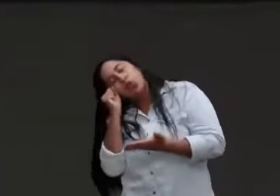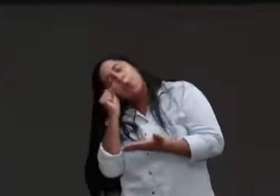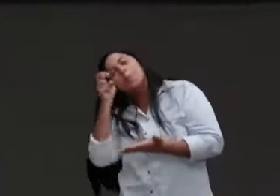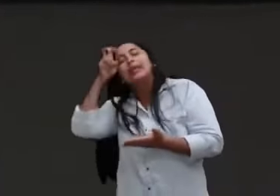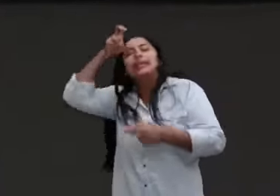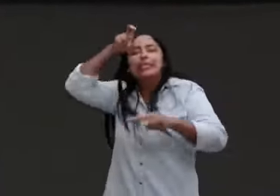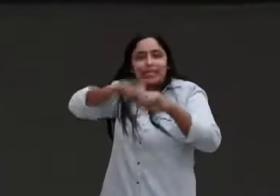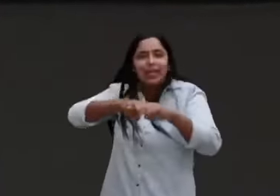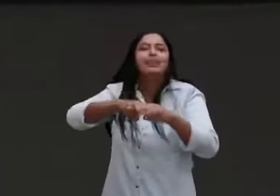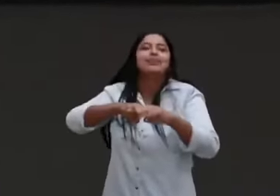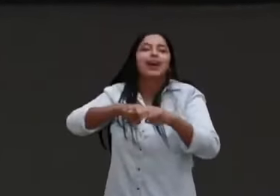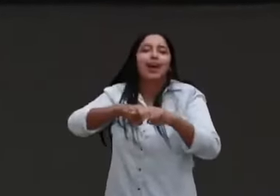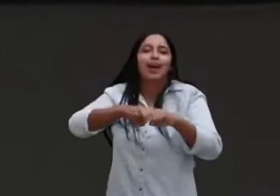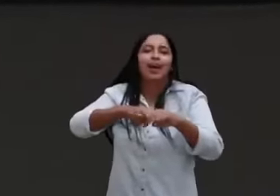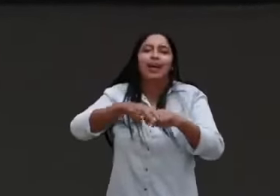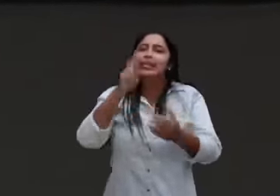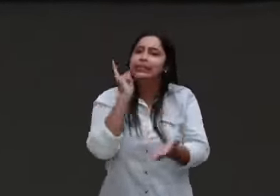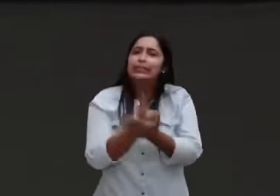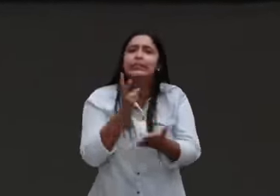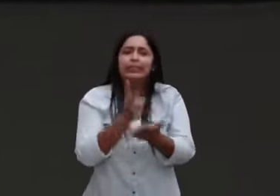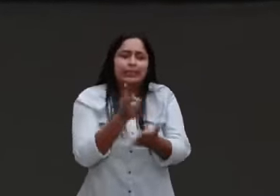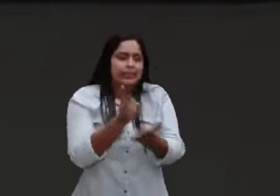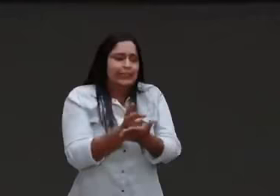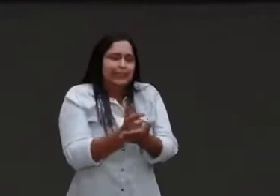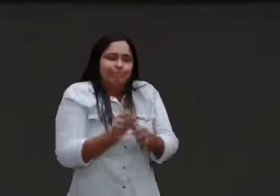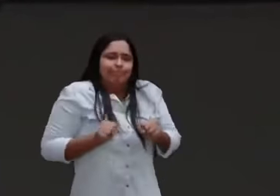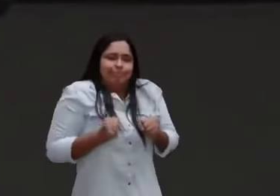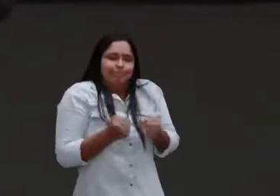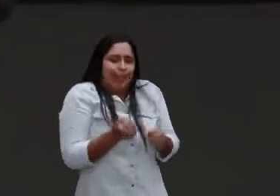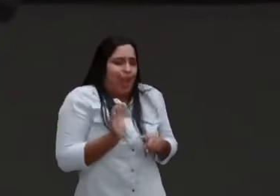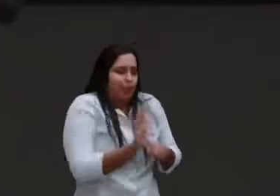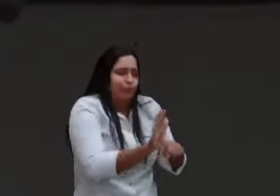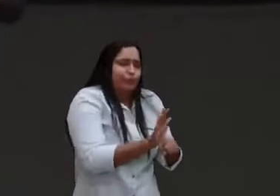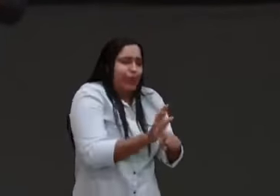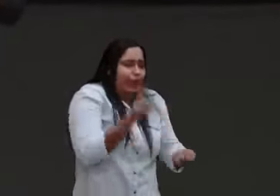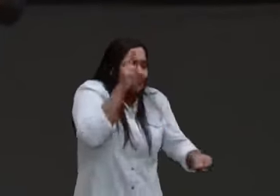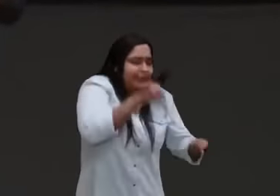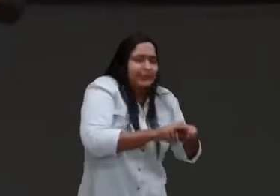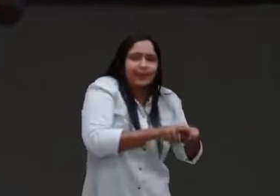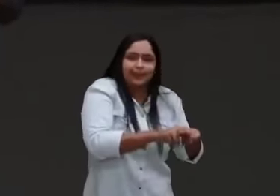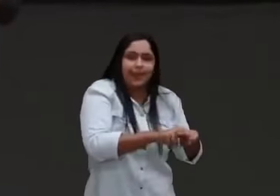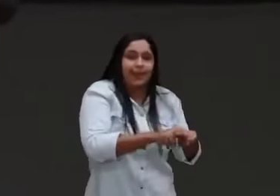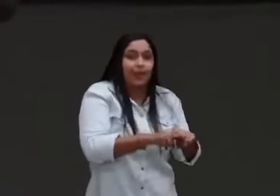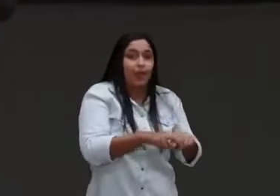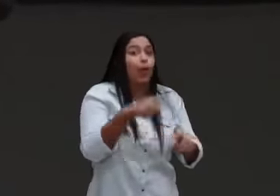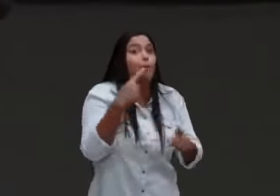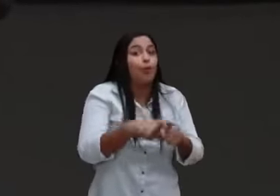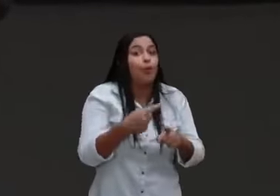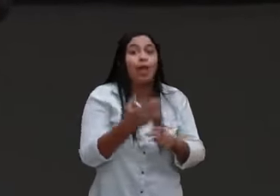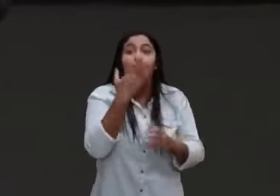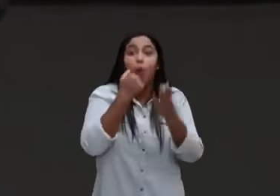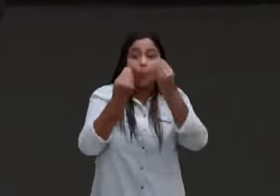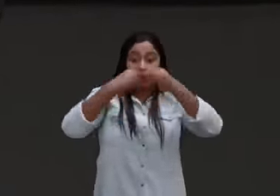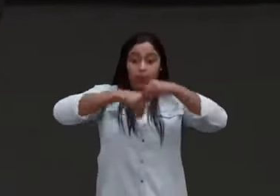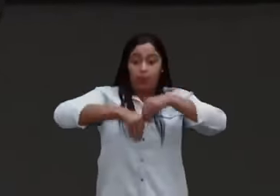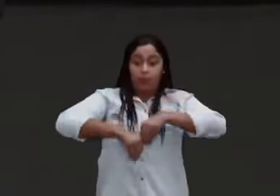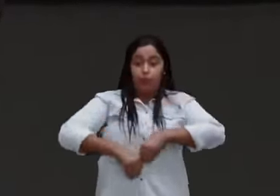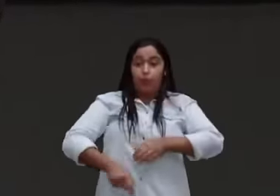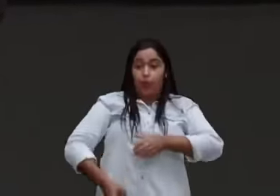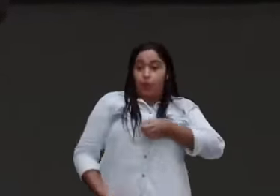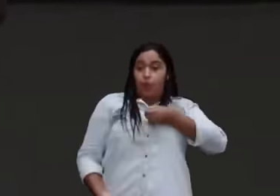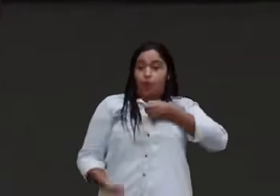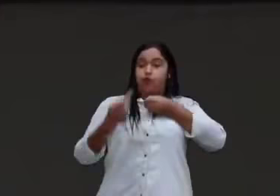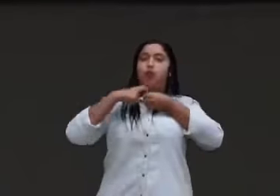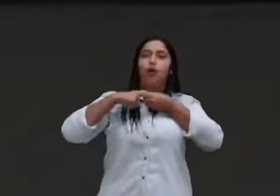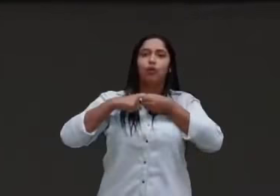com o pescoço quase quebrando na cadeirinha, dormindo sentado, senão, o refluxo é intenso, e ele passa mal, e ele não